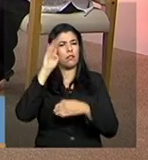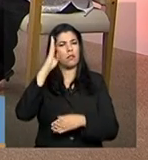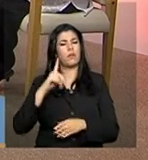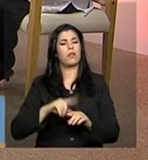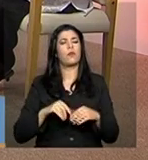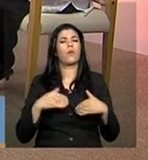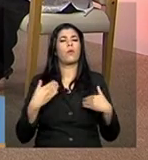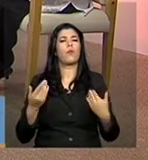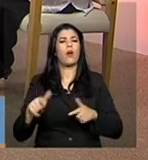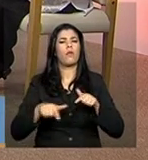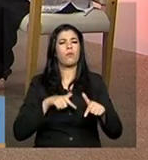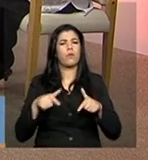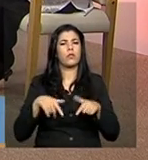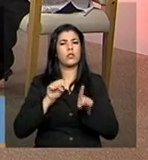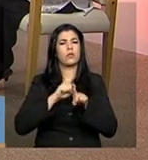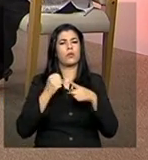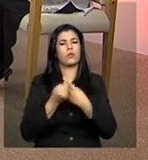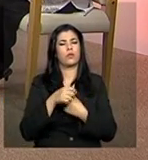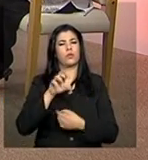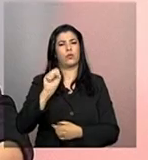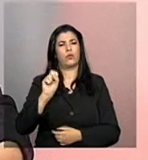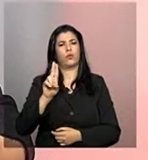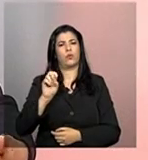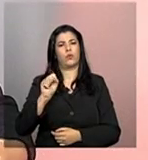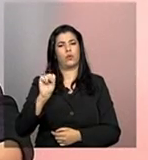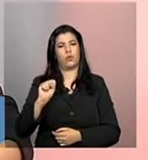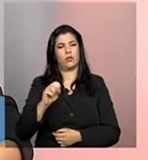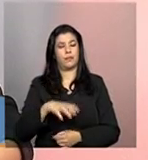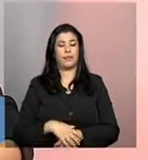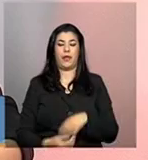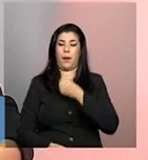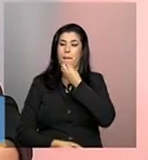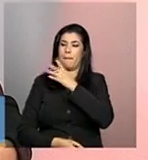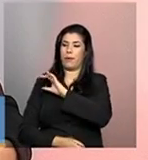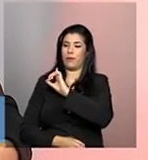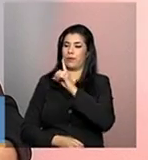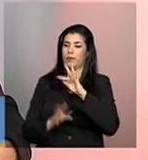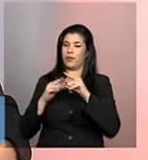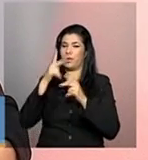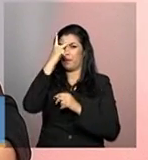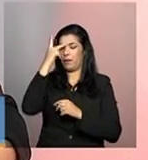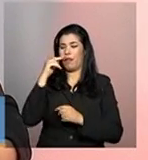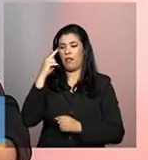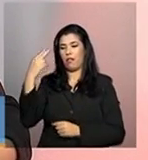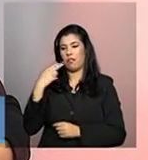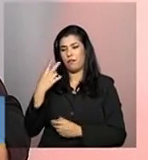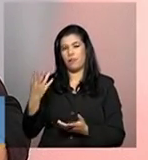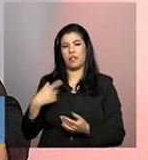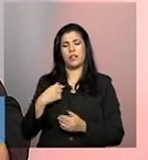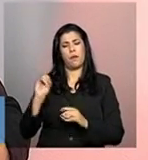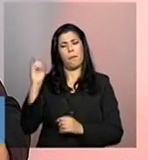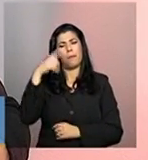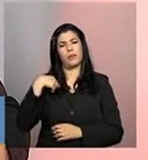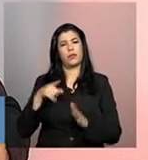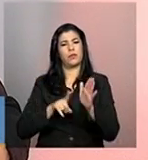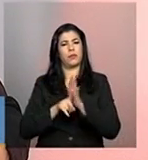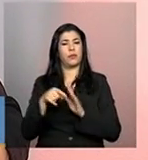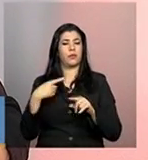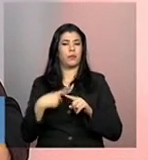papel que elas desempenham nos SUAS? Bom, bom dia a todos que estão nos assistindo. É importante essa pergunta, Lúcia, porque